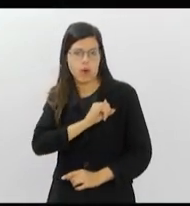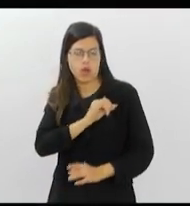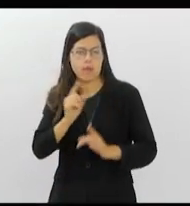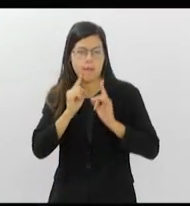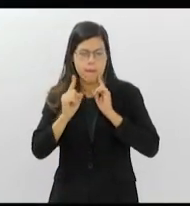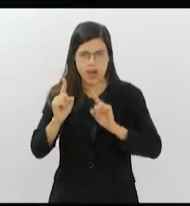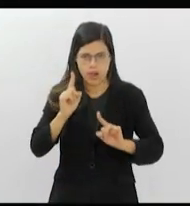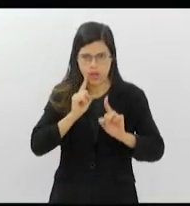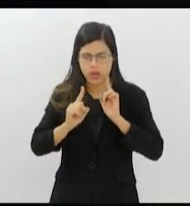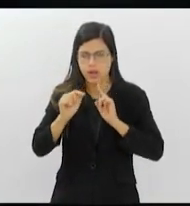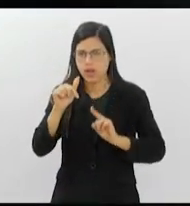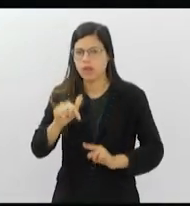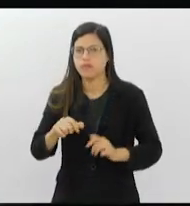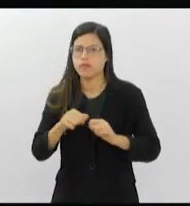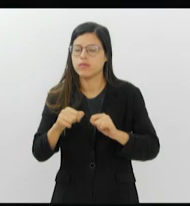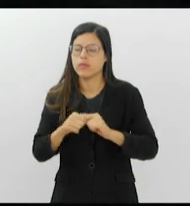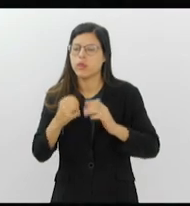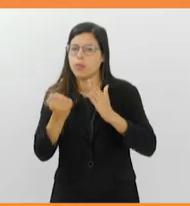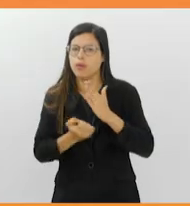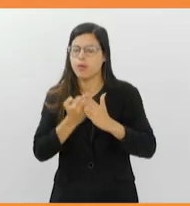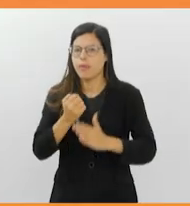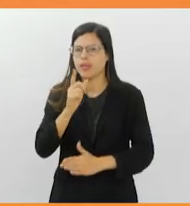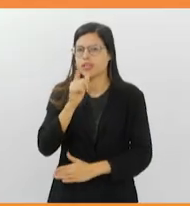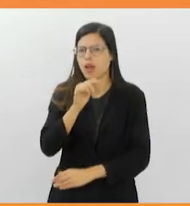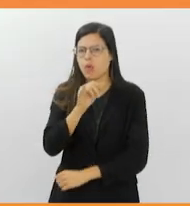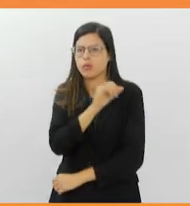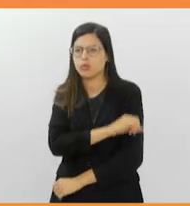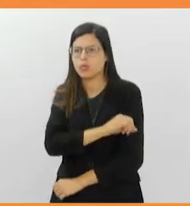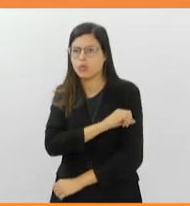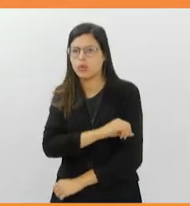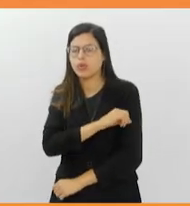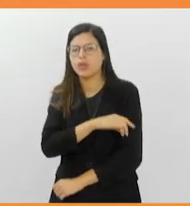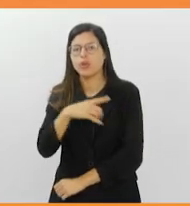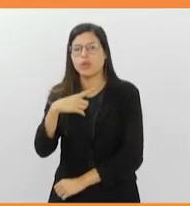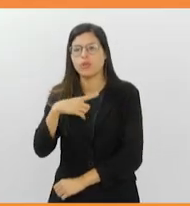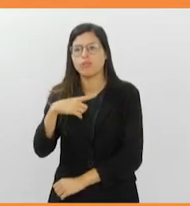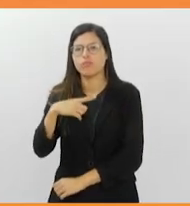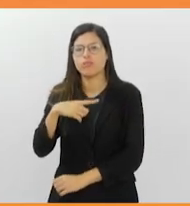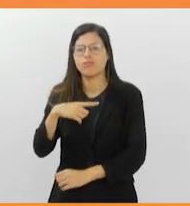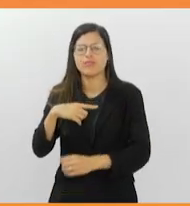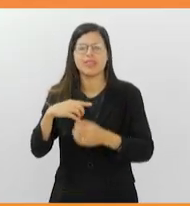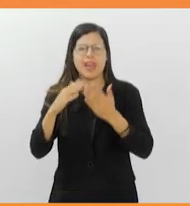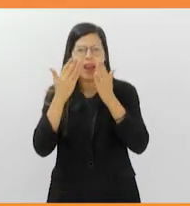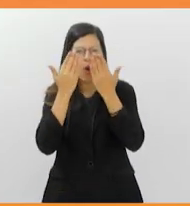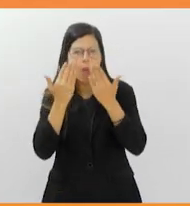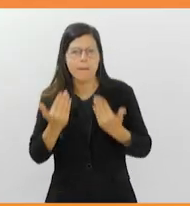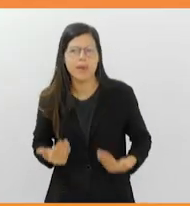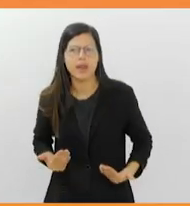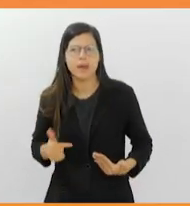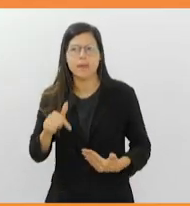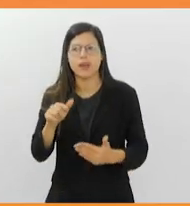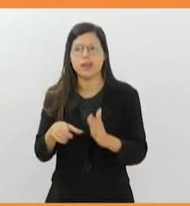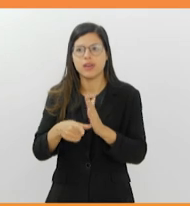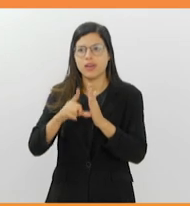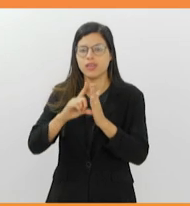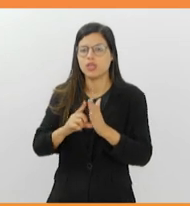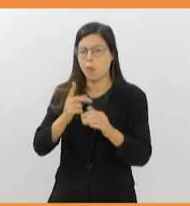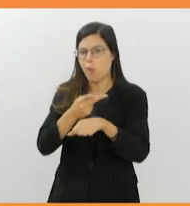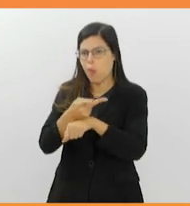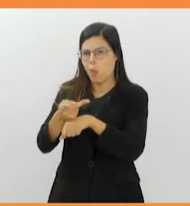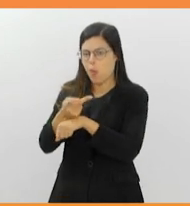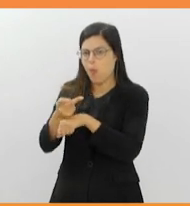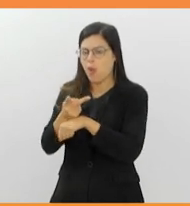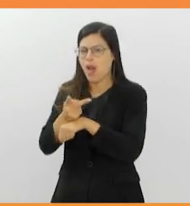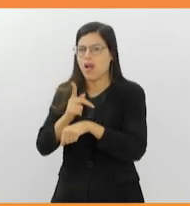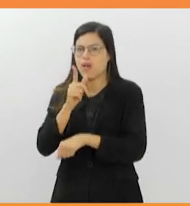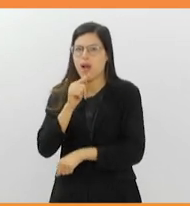feito pela concessionária Águas do Rio, com satélite a 600 quilômetros da Terra. O aparelho, que antes buscava água em Marte, detecta